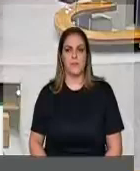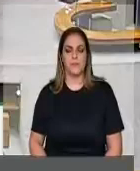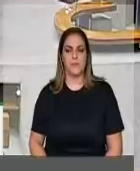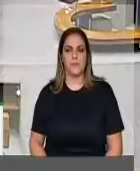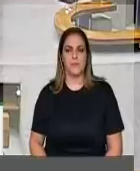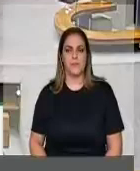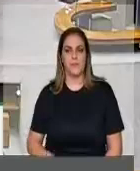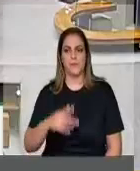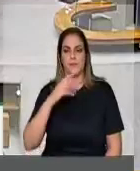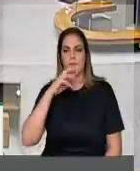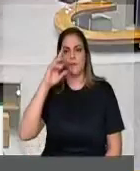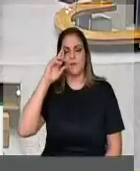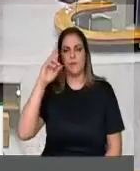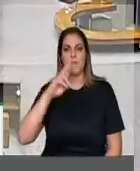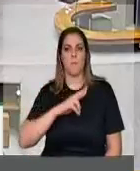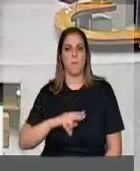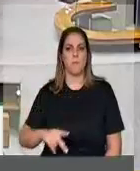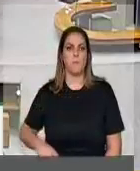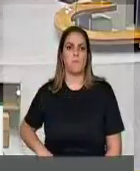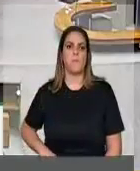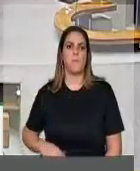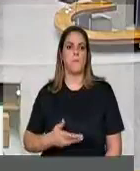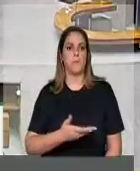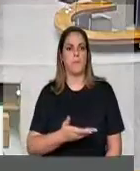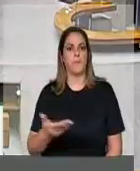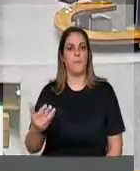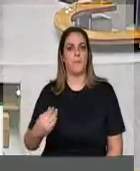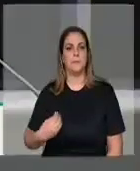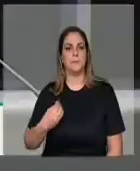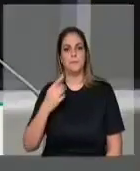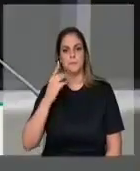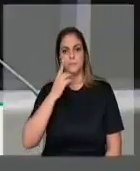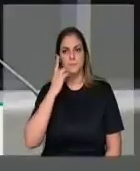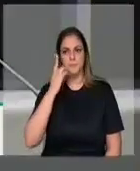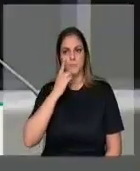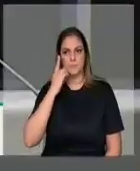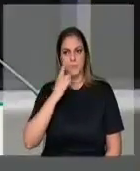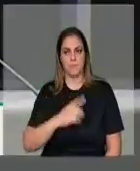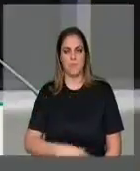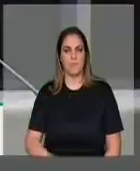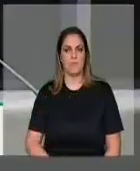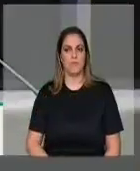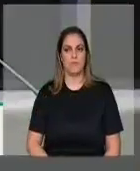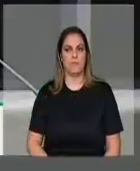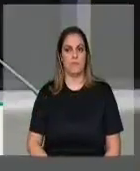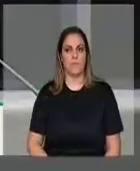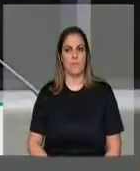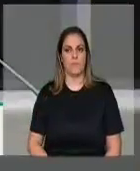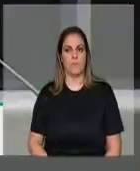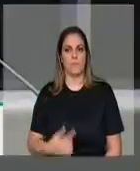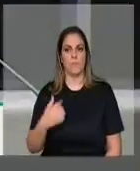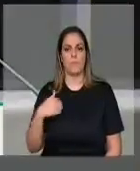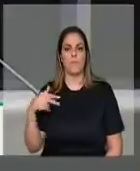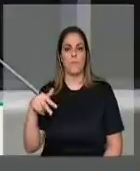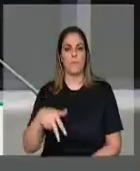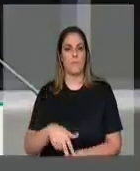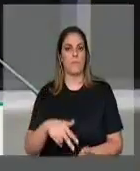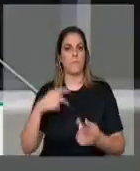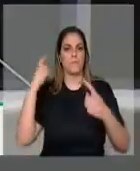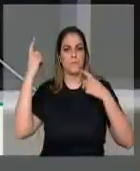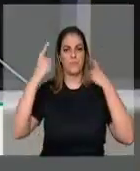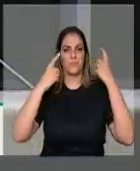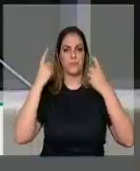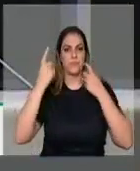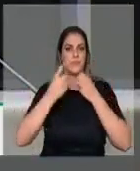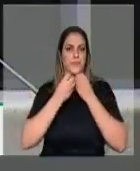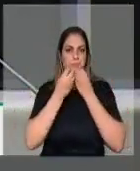Senhor presidente, senhores deputados, ocupa a tribuna para dizer uma das nossas preocupações. O